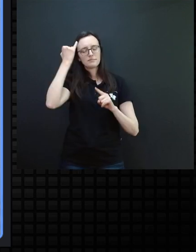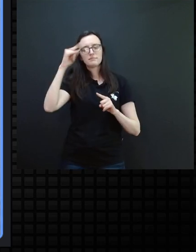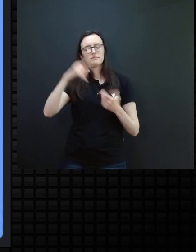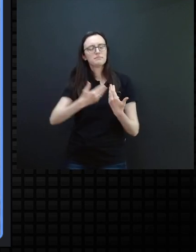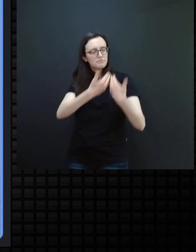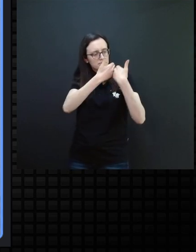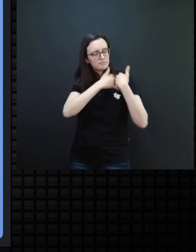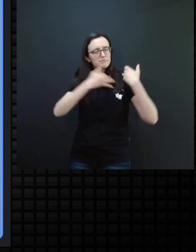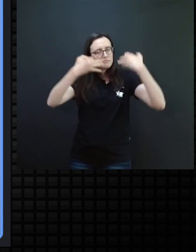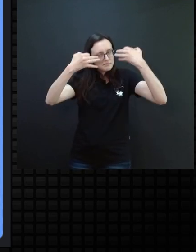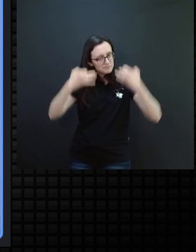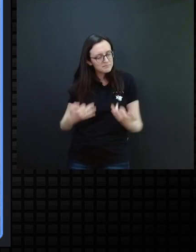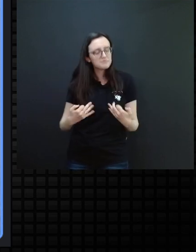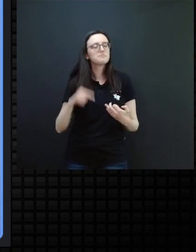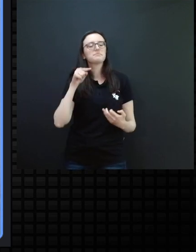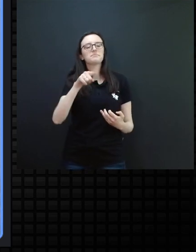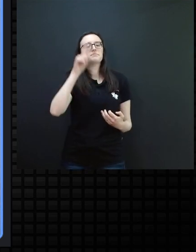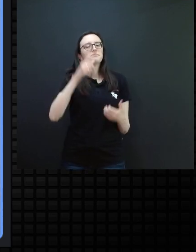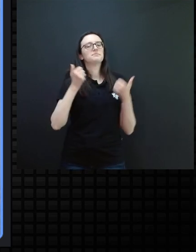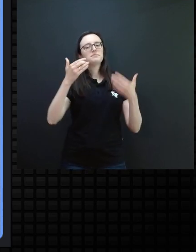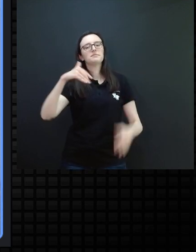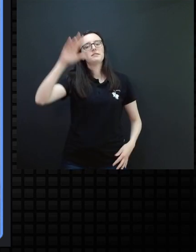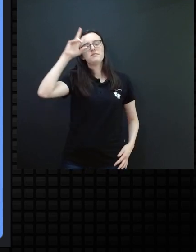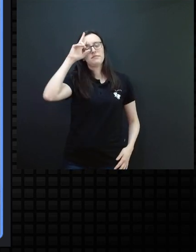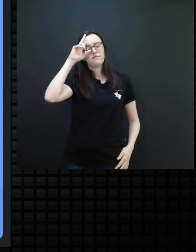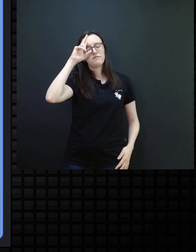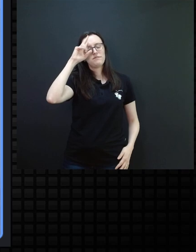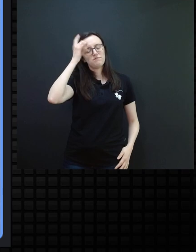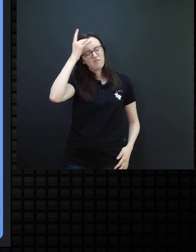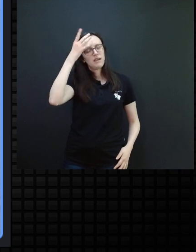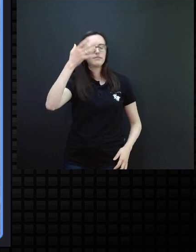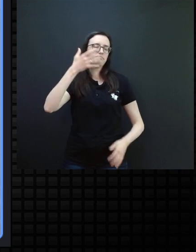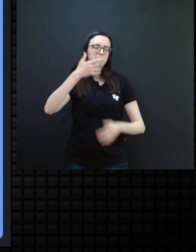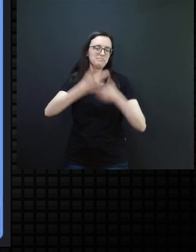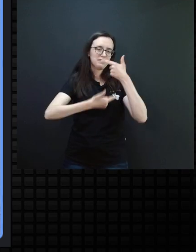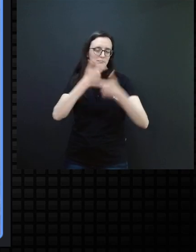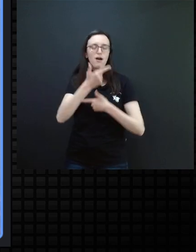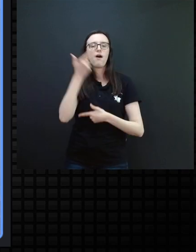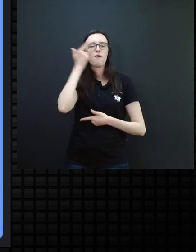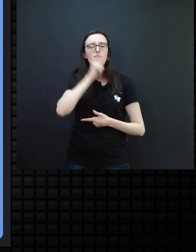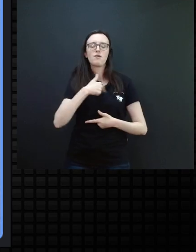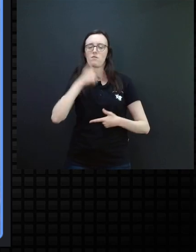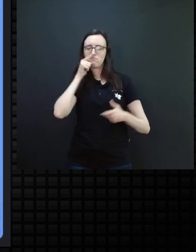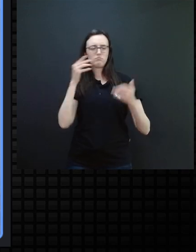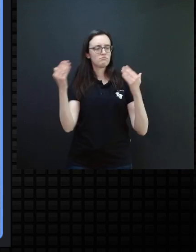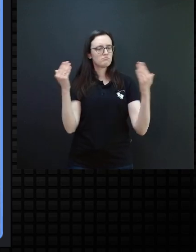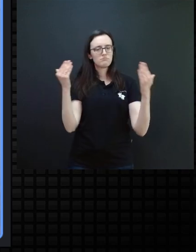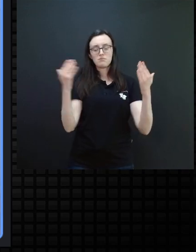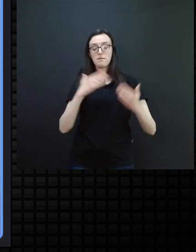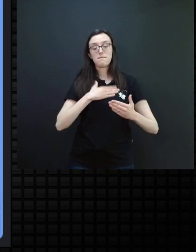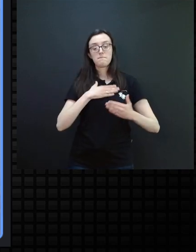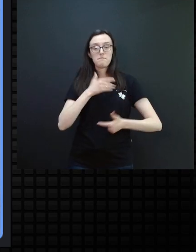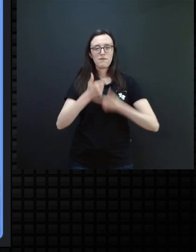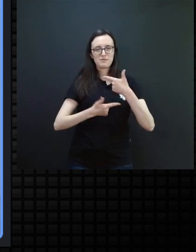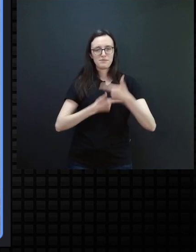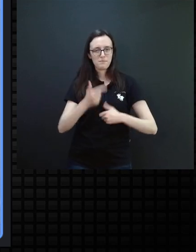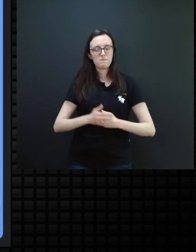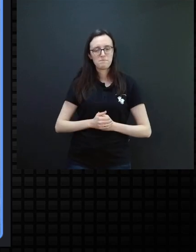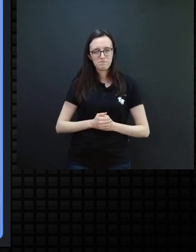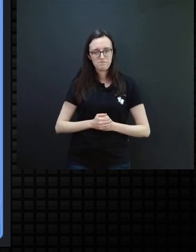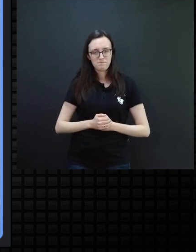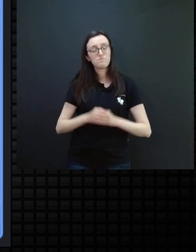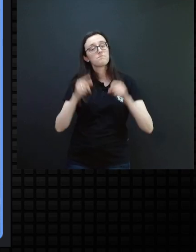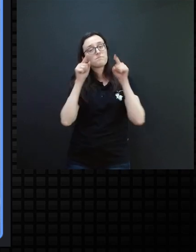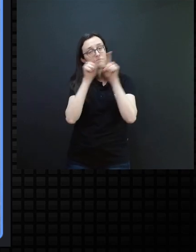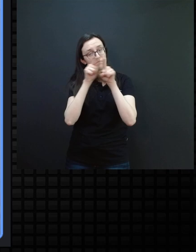responsabilidade, que é para facilitar o meu trabalho, que eu consigo ter um parâmetro para o meu trabalho, e